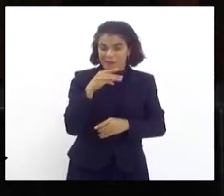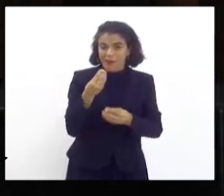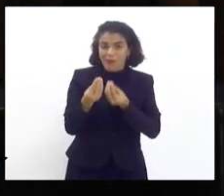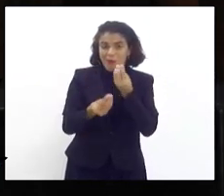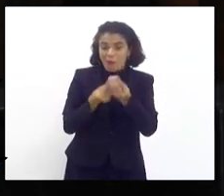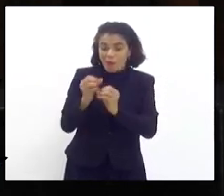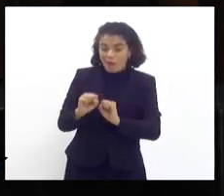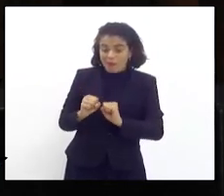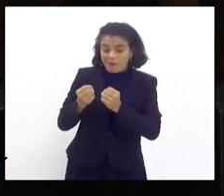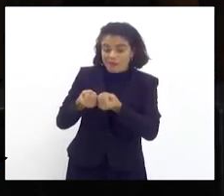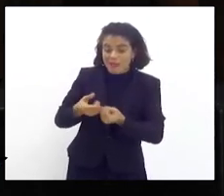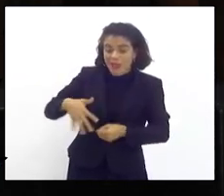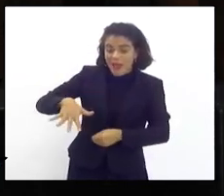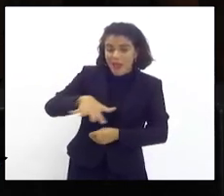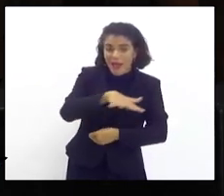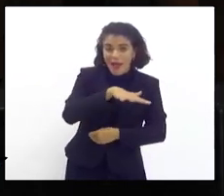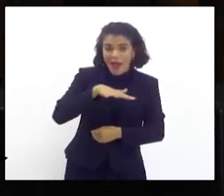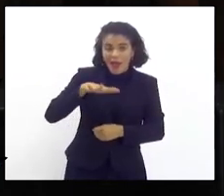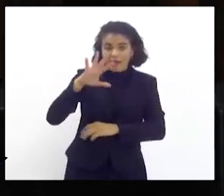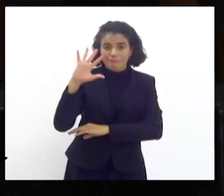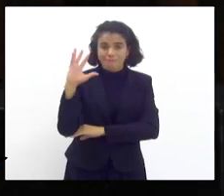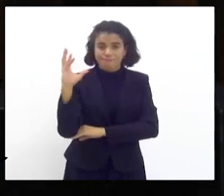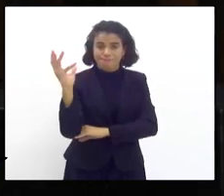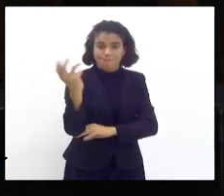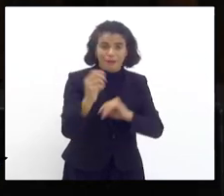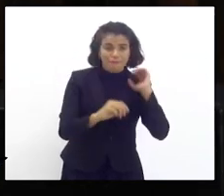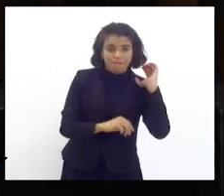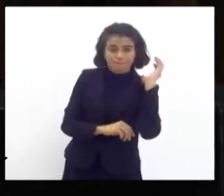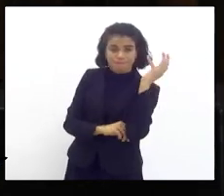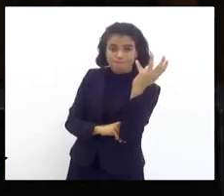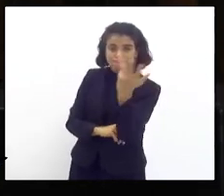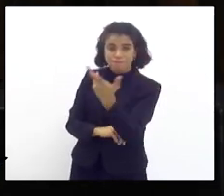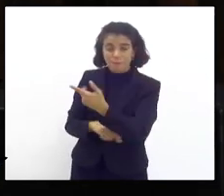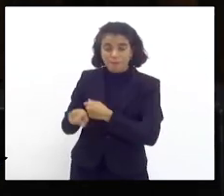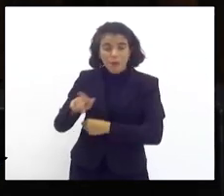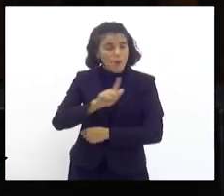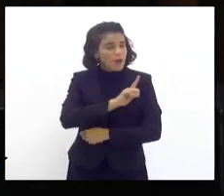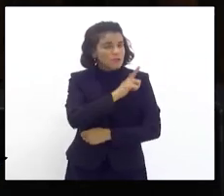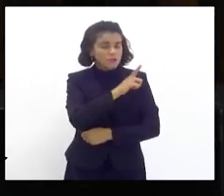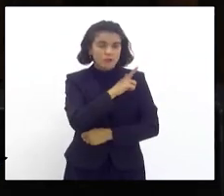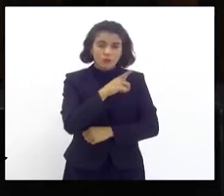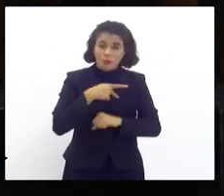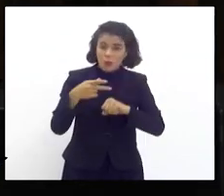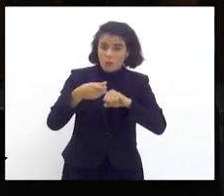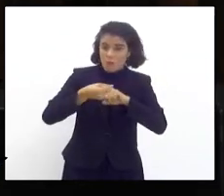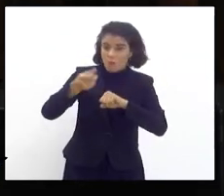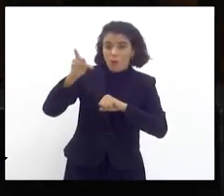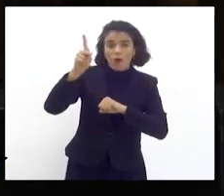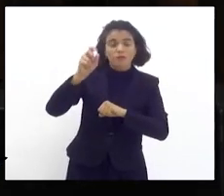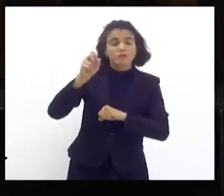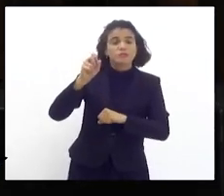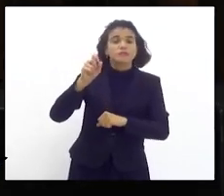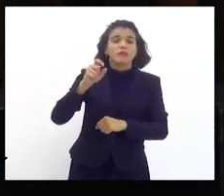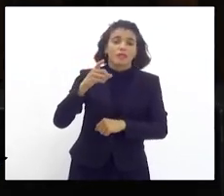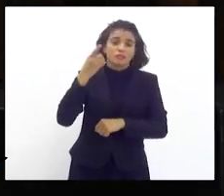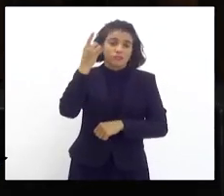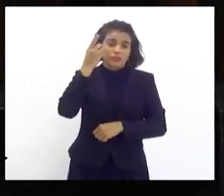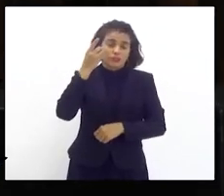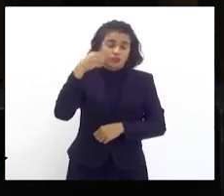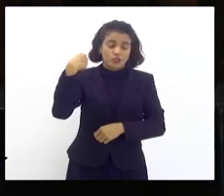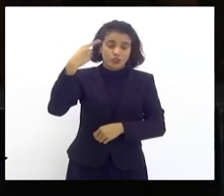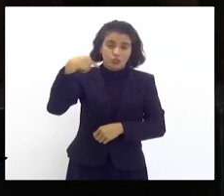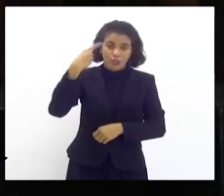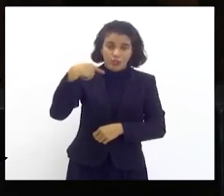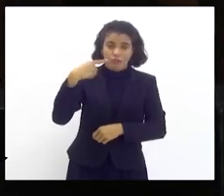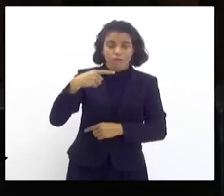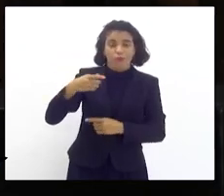das áreas de proteção ambiental da cidade. Cheyenne é uma gestora com pós-graduação em Direito Ambiental e Auditoria